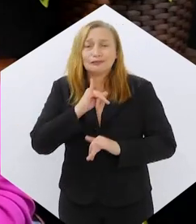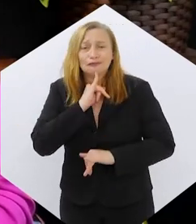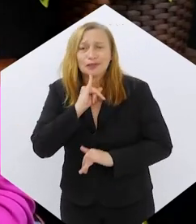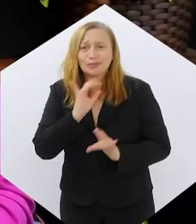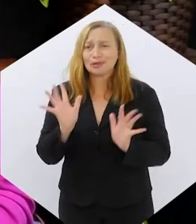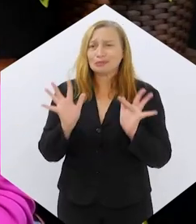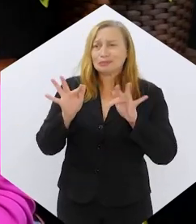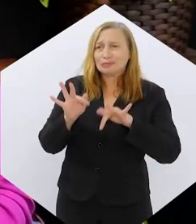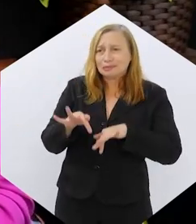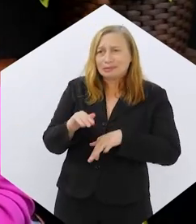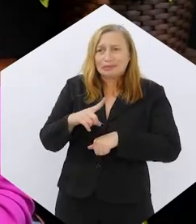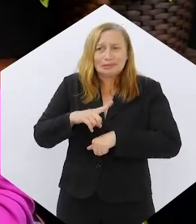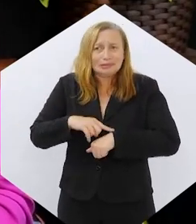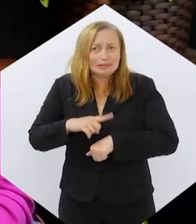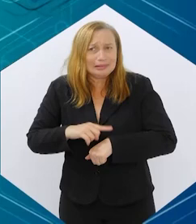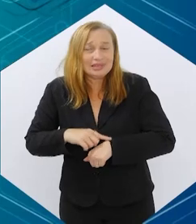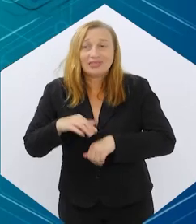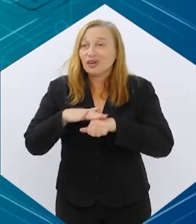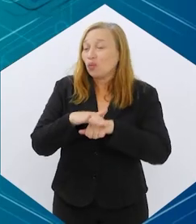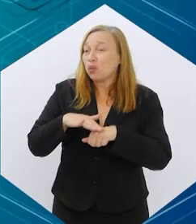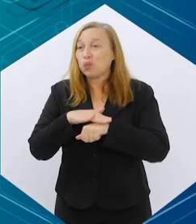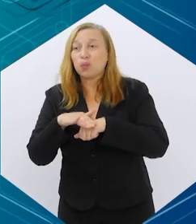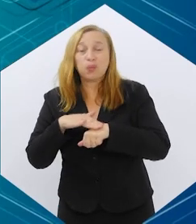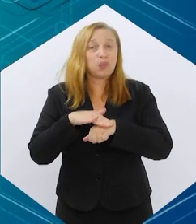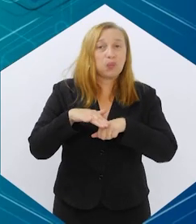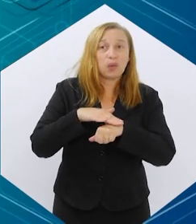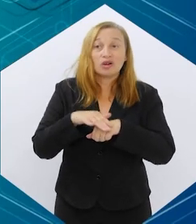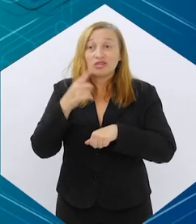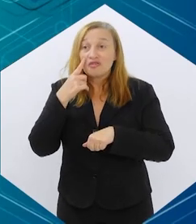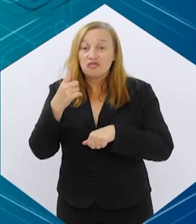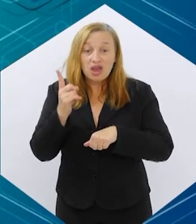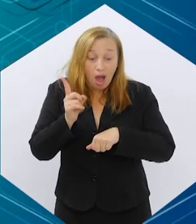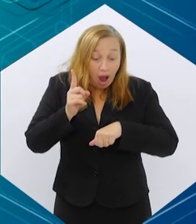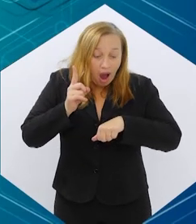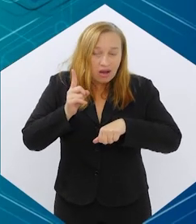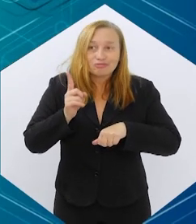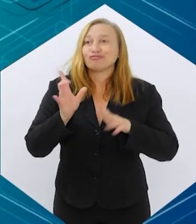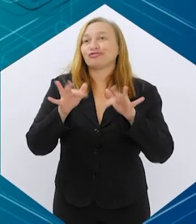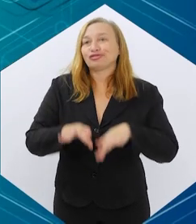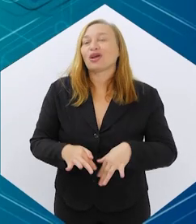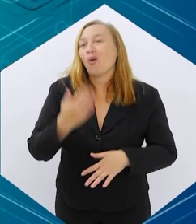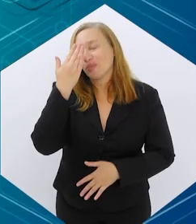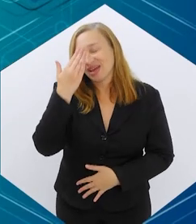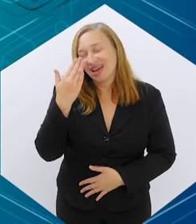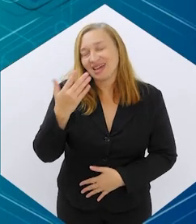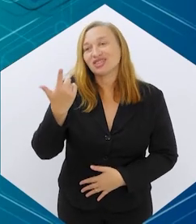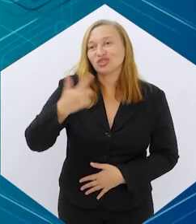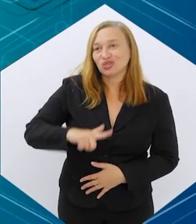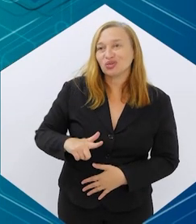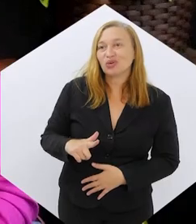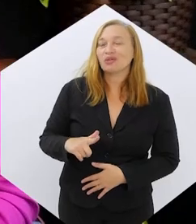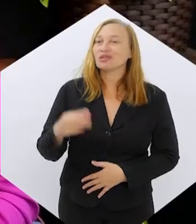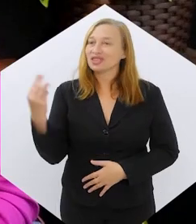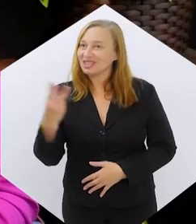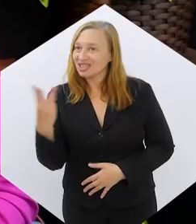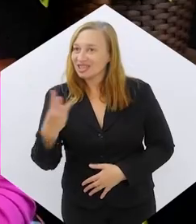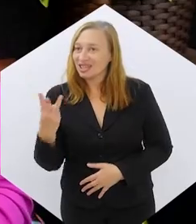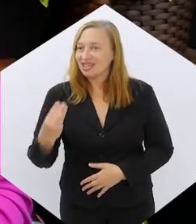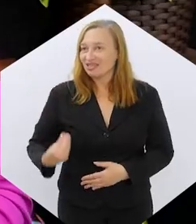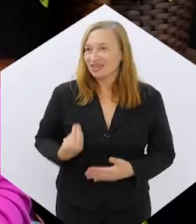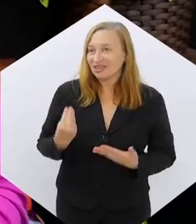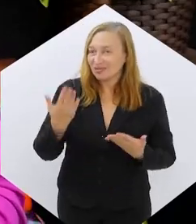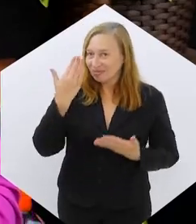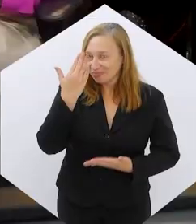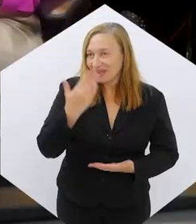infelizmente já acabou, o tempo passa rápido, né? A gente vai conversando aqui quando vê já chegamos ao fim, mas muito obrigada mais uma vez pela participação de